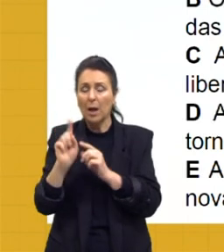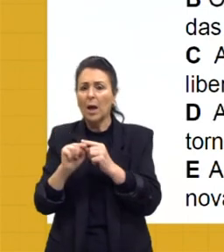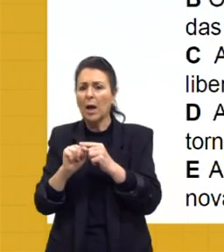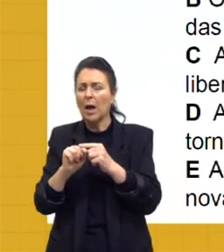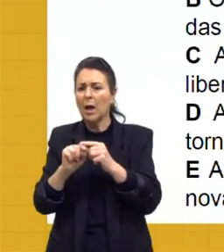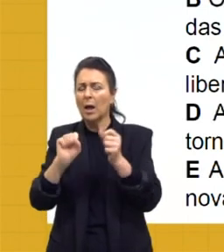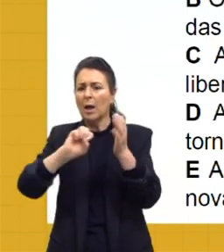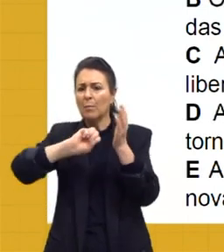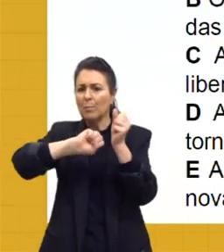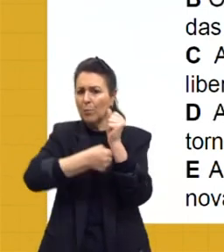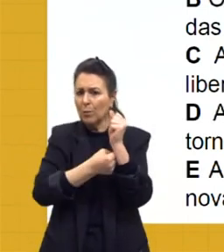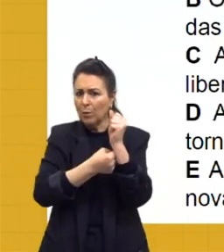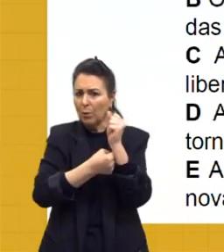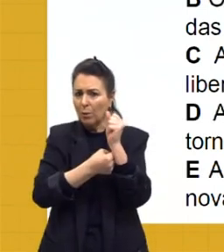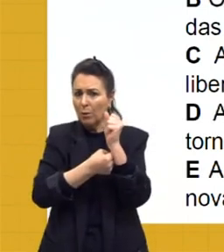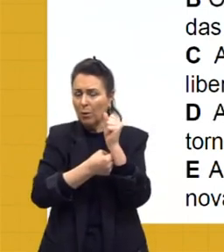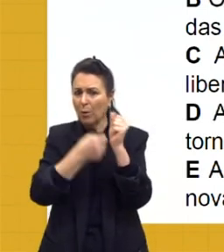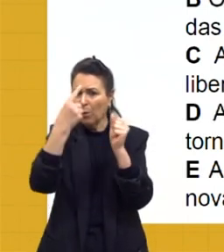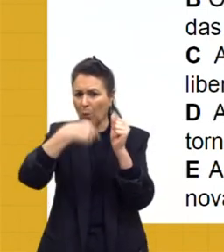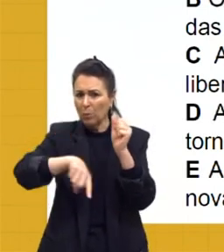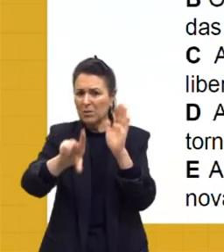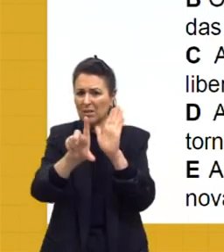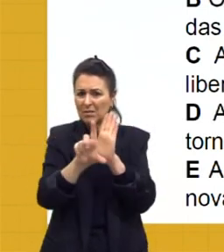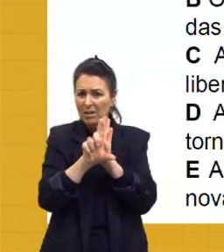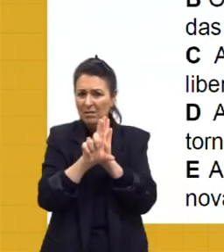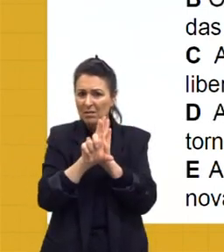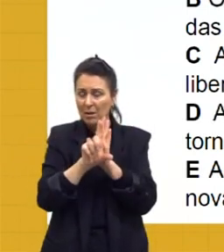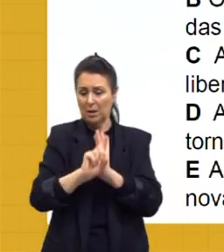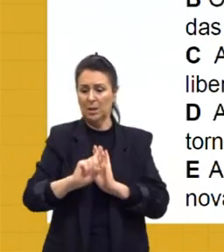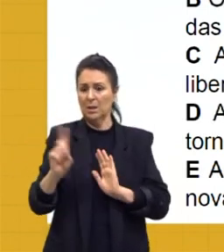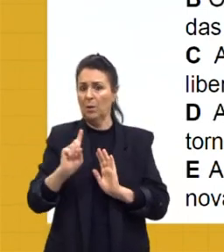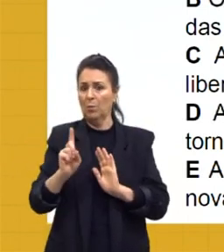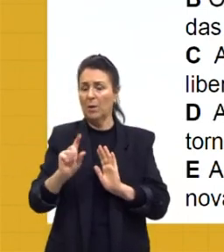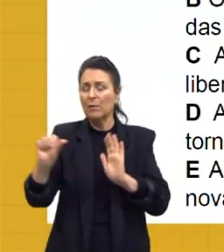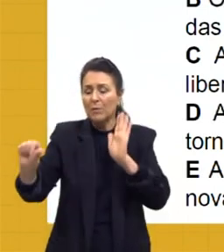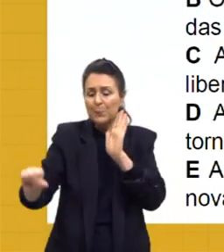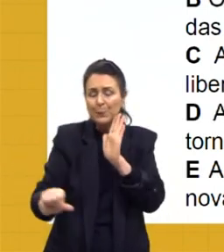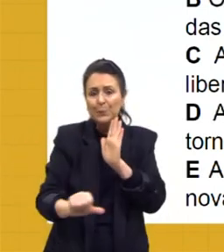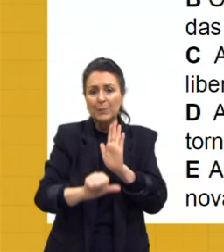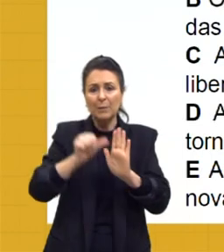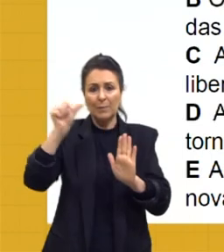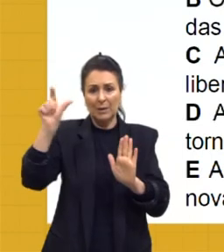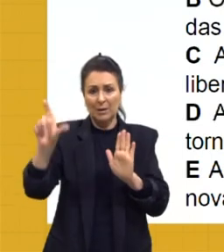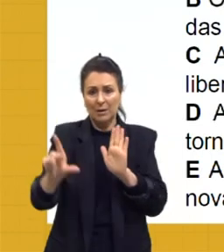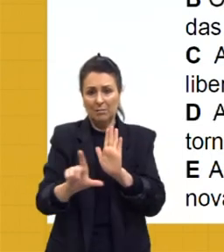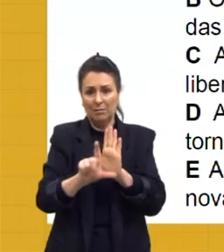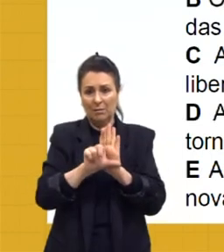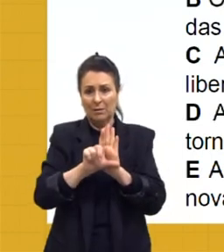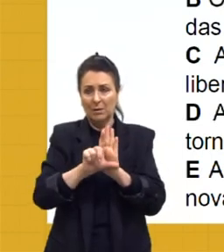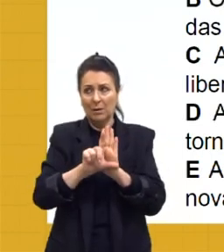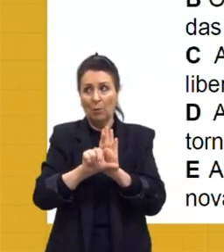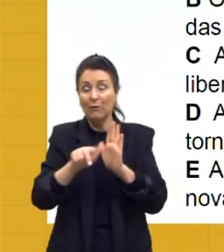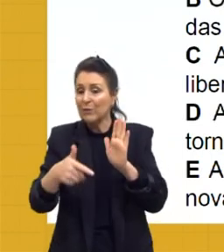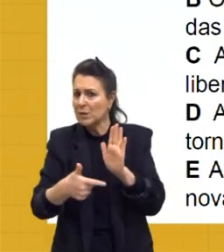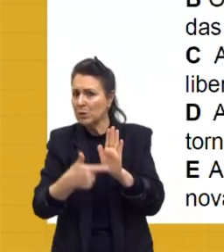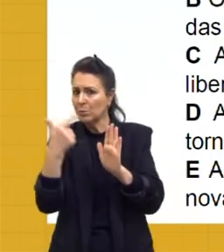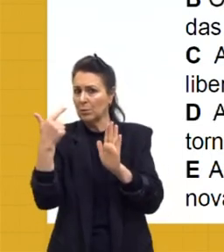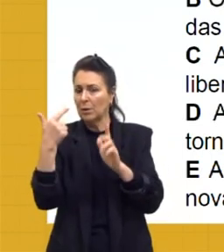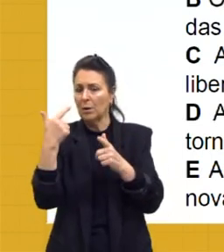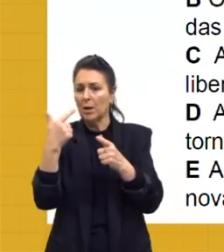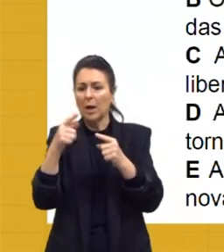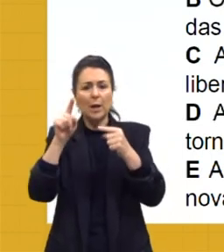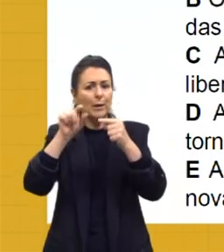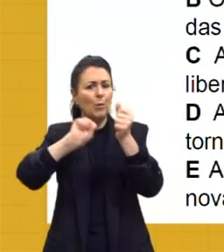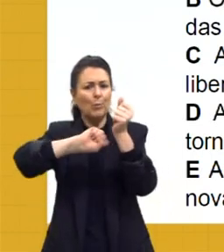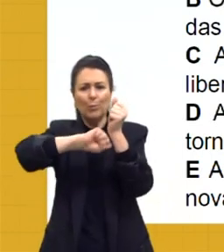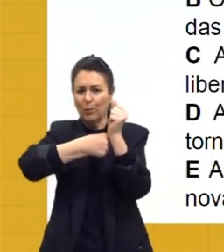Também não é essa, né? A lei Eusébio de Queiroz foi só a primeira lei anti-escravidão, na verdade a segunda ali. Ela não bloqueou porque vieram